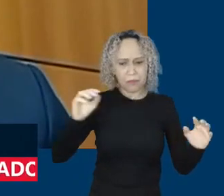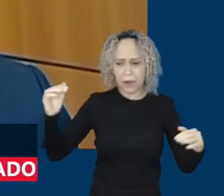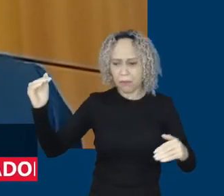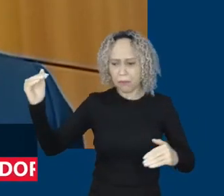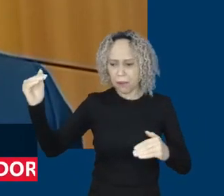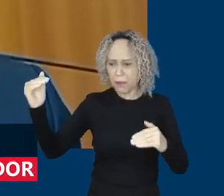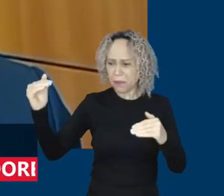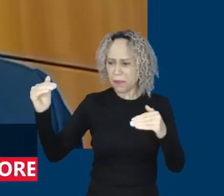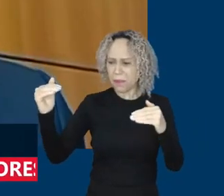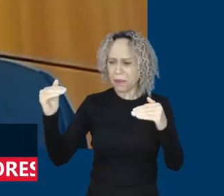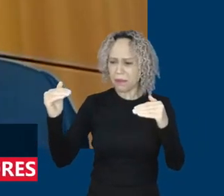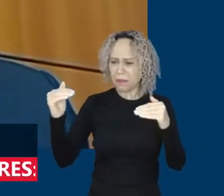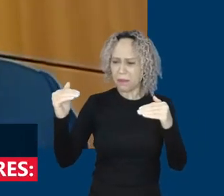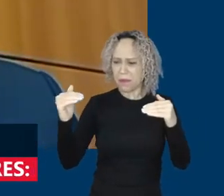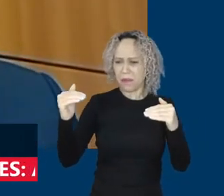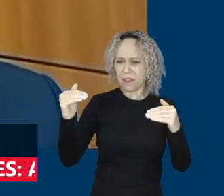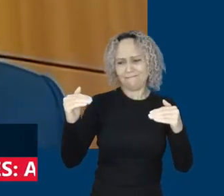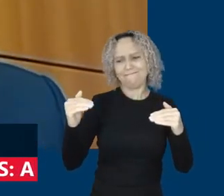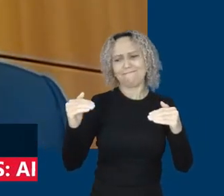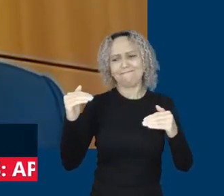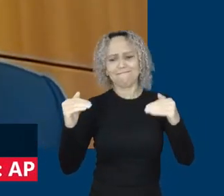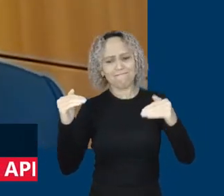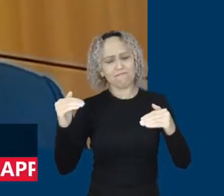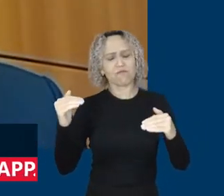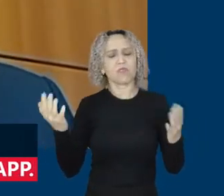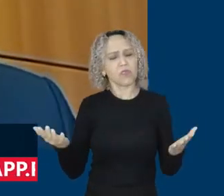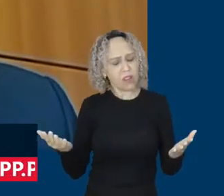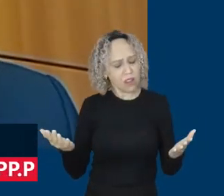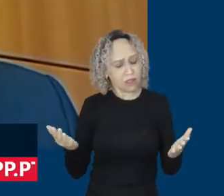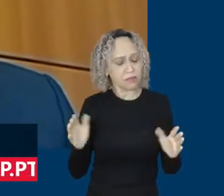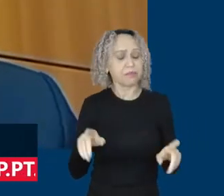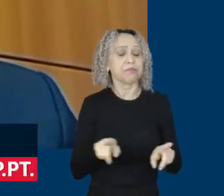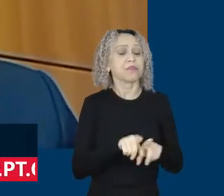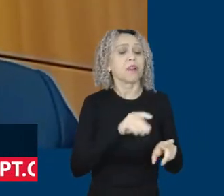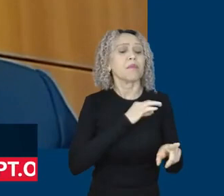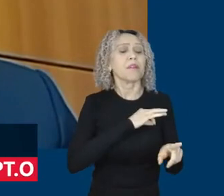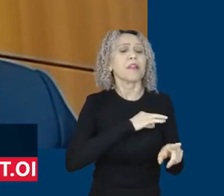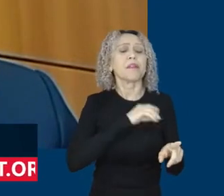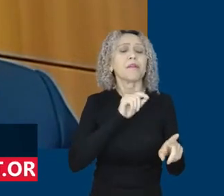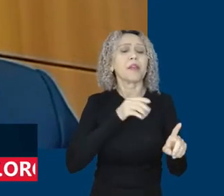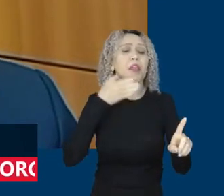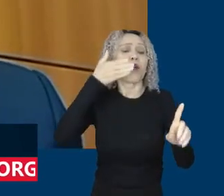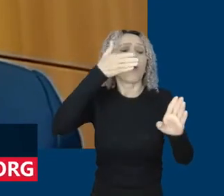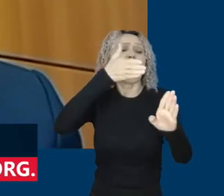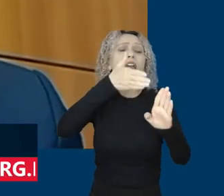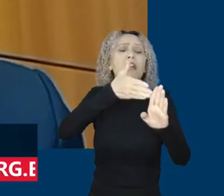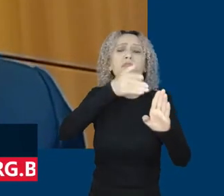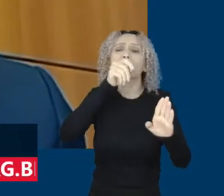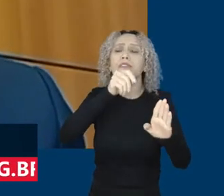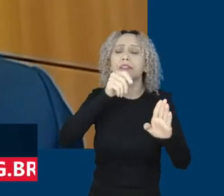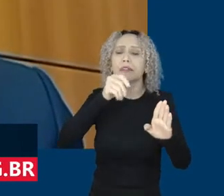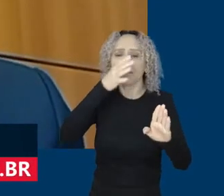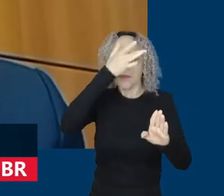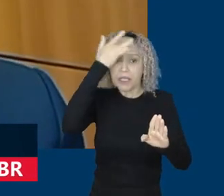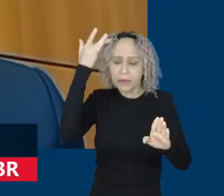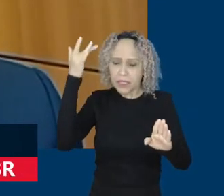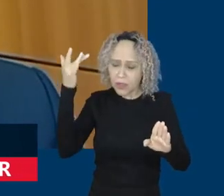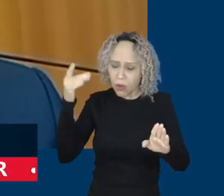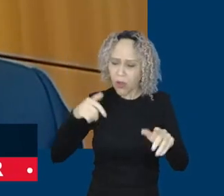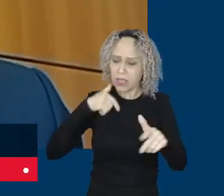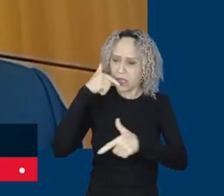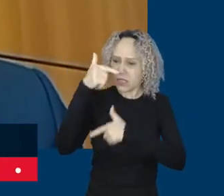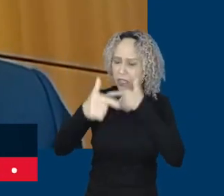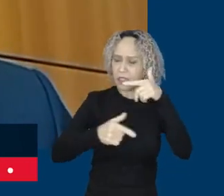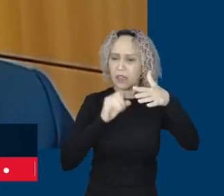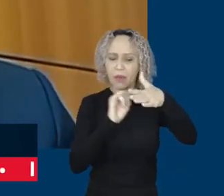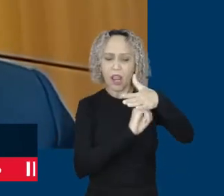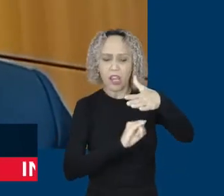formal e também é uma base de referência para quem está no mercado informal. Ninguém quer ganhar